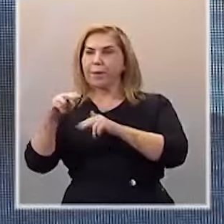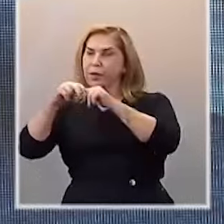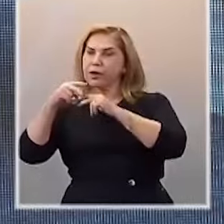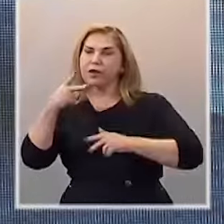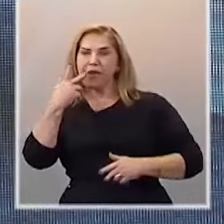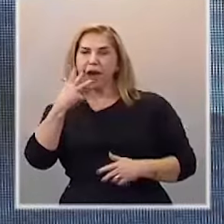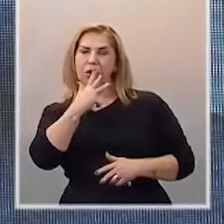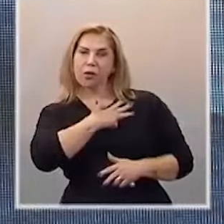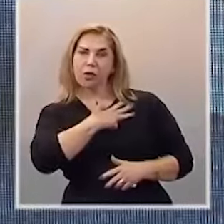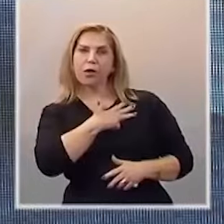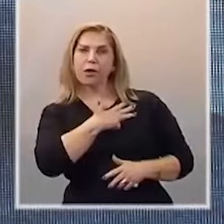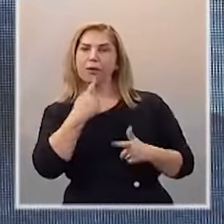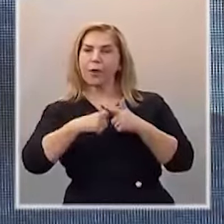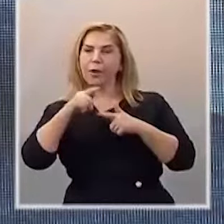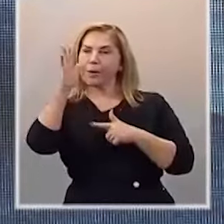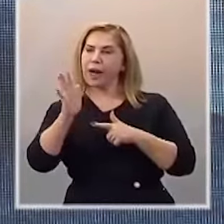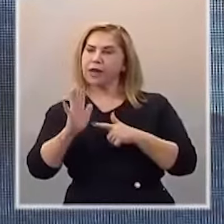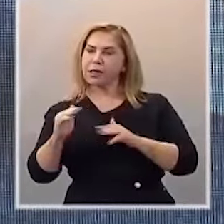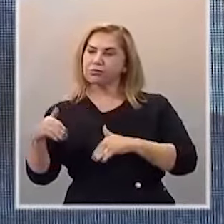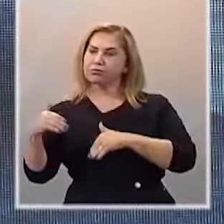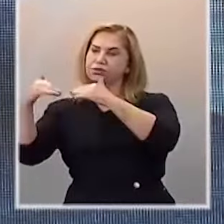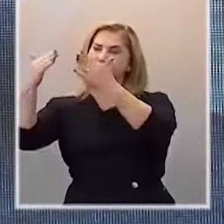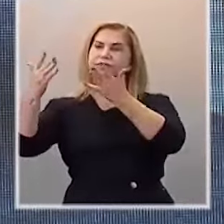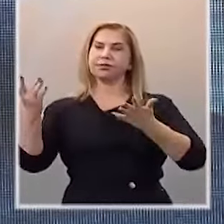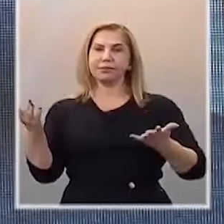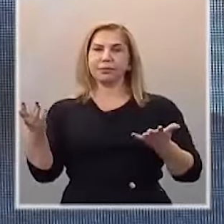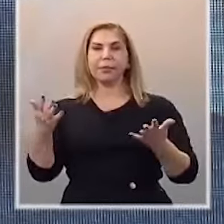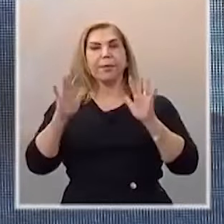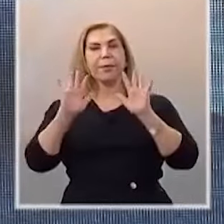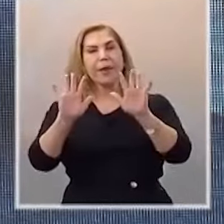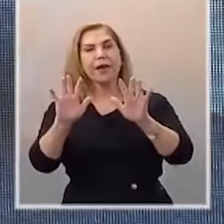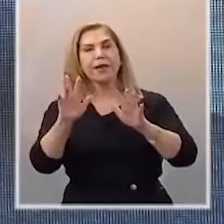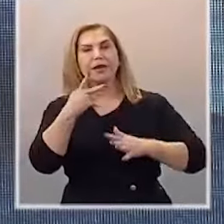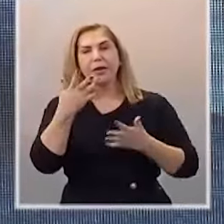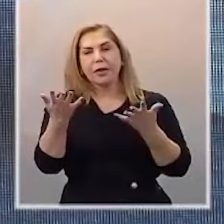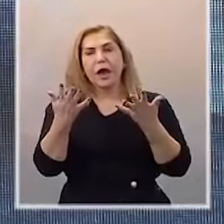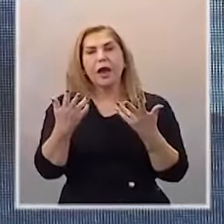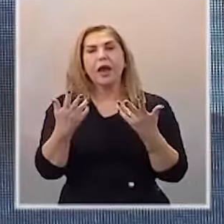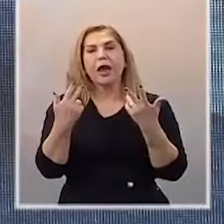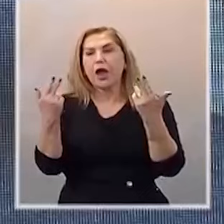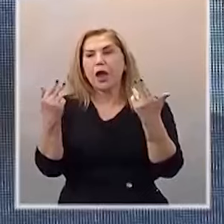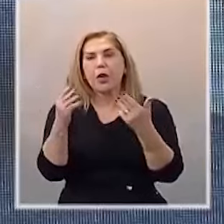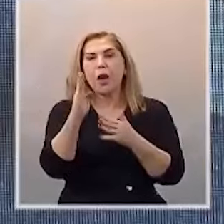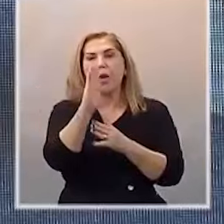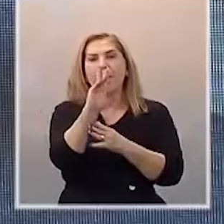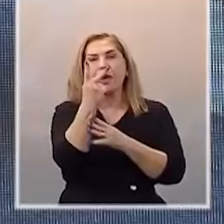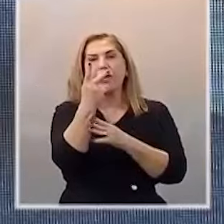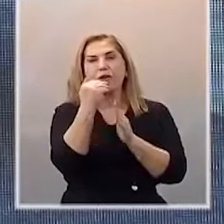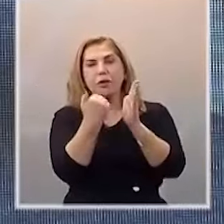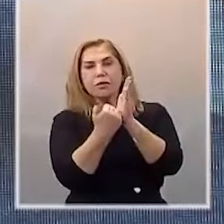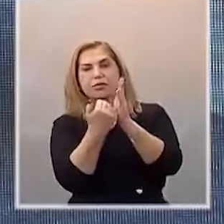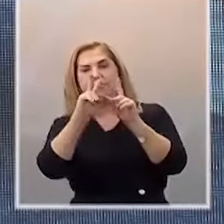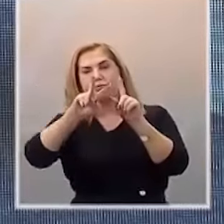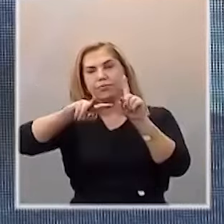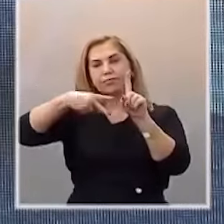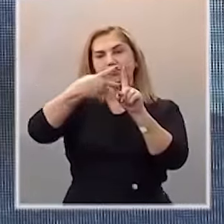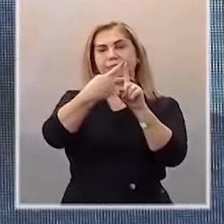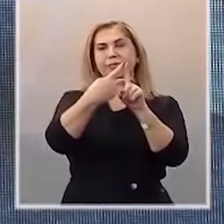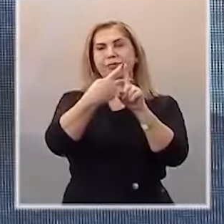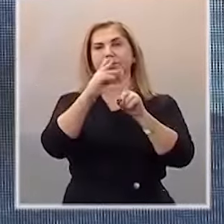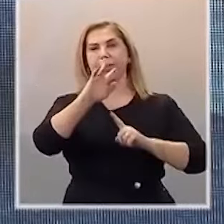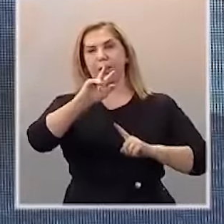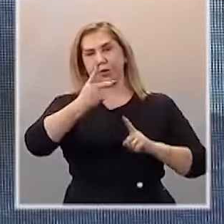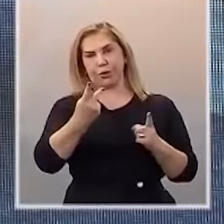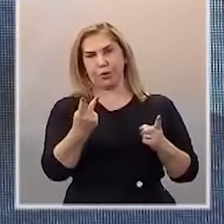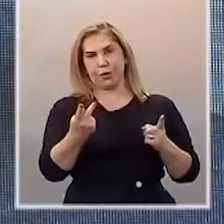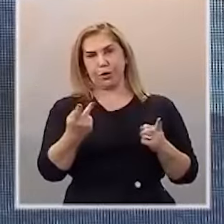Lula realmente está comandando o crescimento no Brasil. Mas eu quero que Belo Horizonte possa crescer o dobro do que cresce Belo Horizonte. Para isso tem